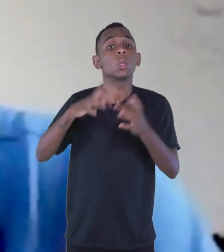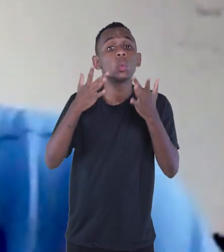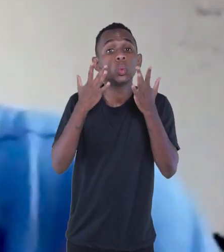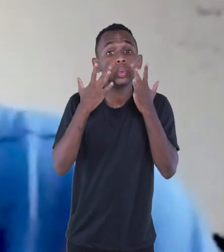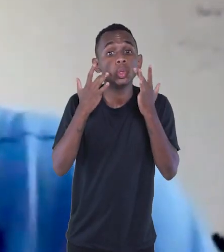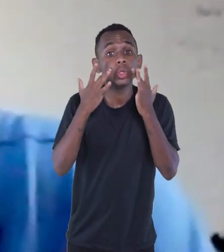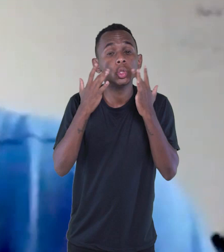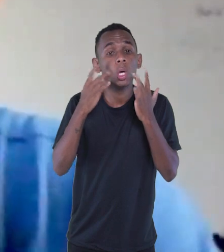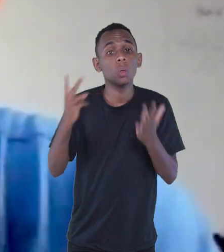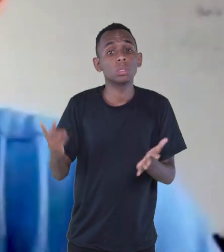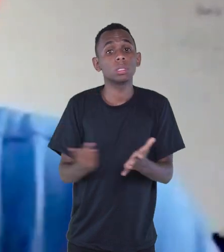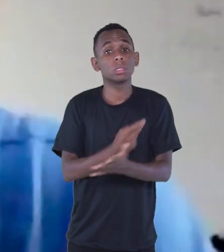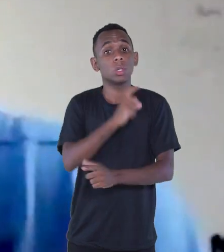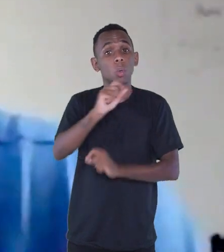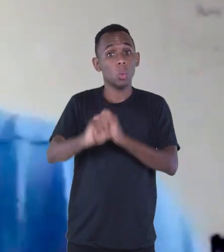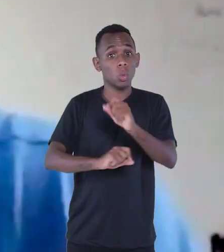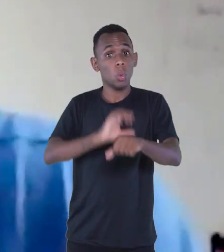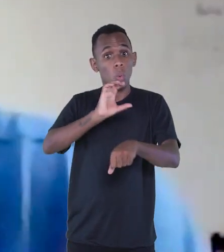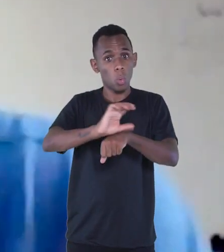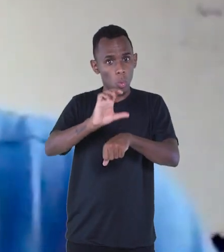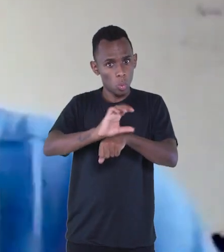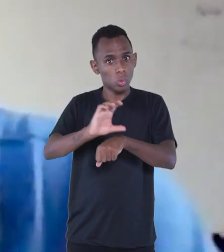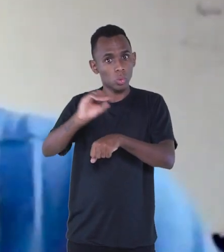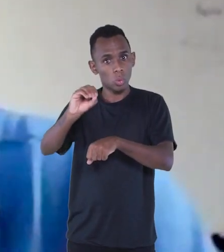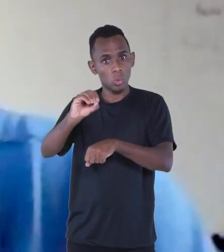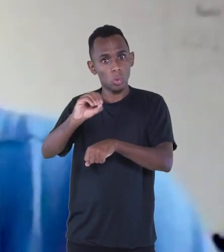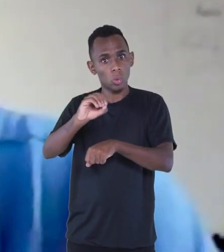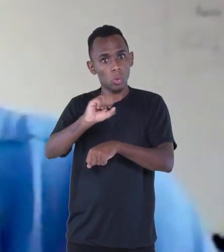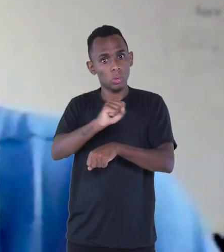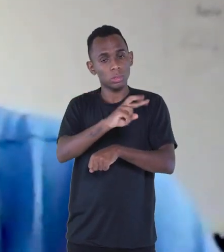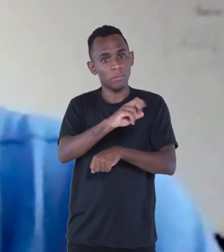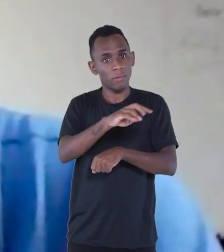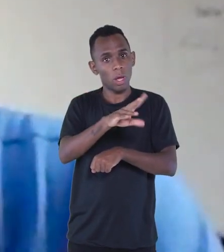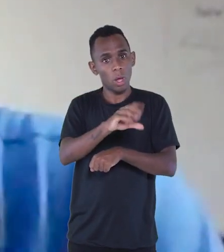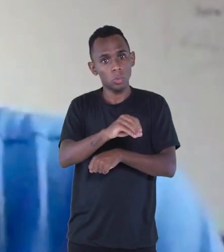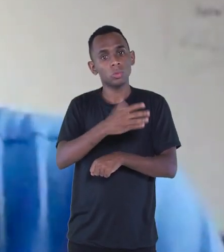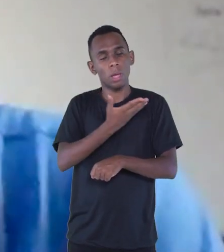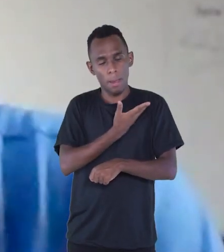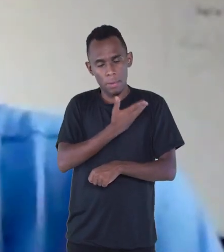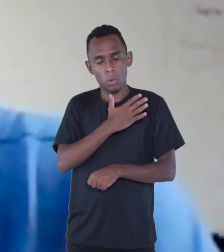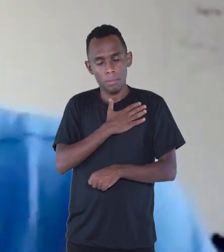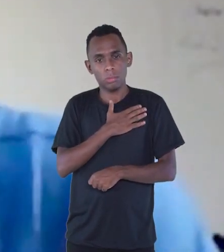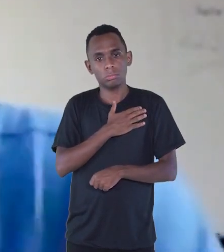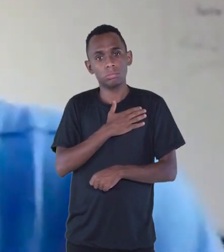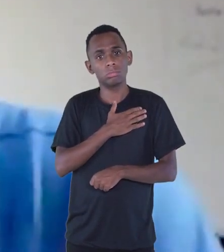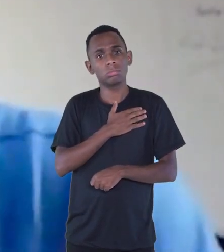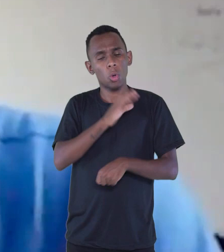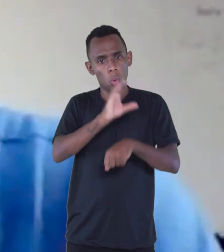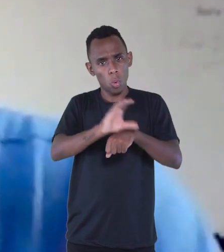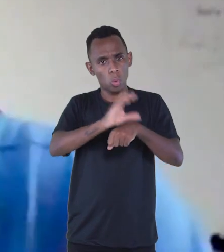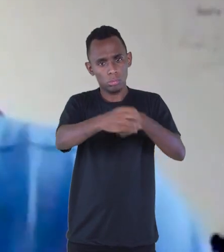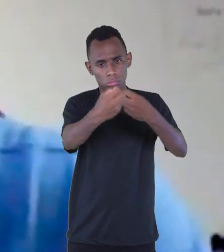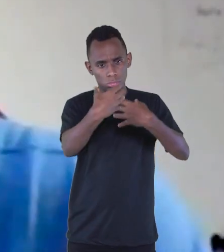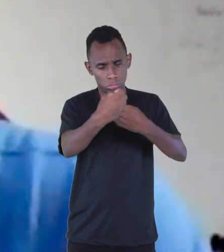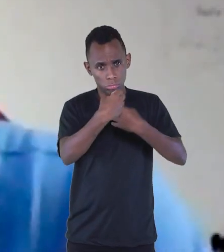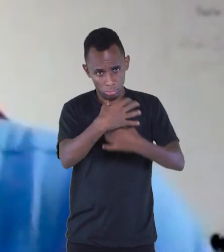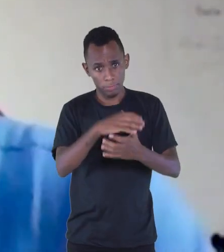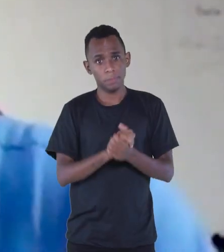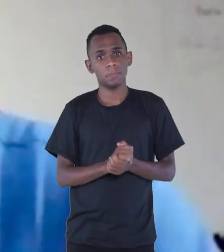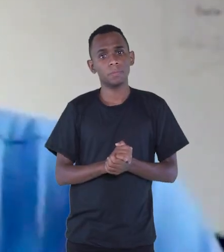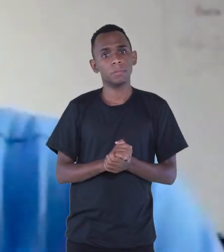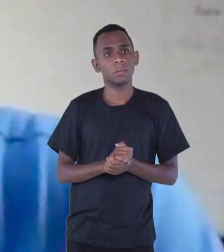houve um curso com Oswaldo André, que é poeta e que é um amigo hoje. O Oswaldo foi dar um curso e, desse curso,